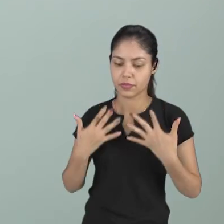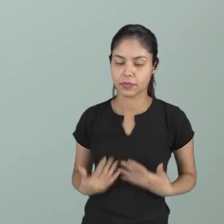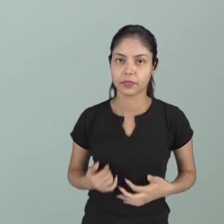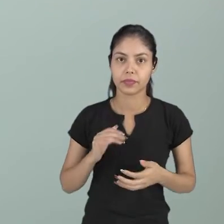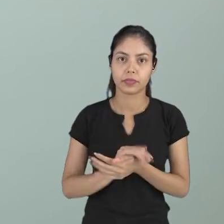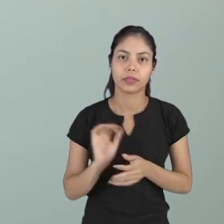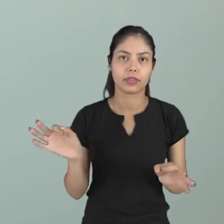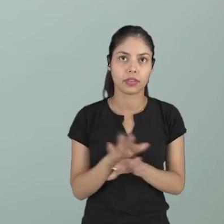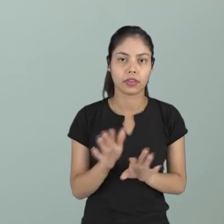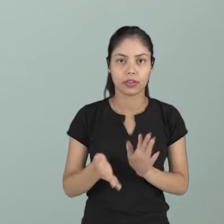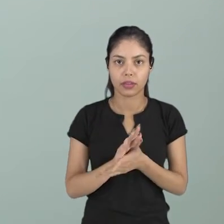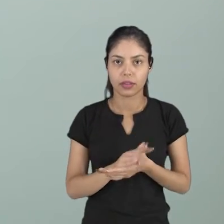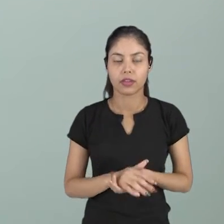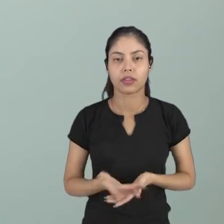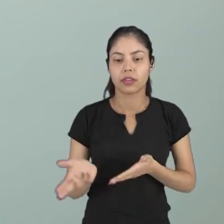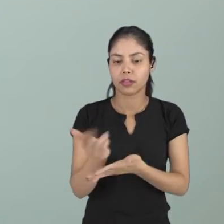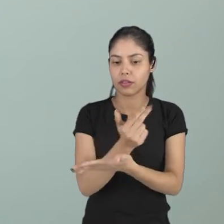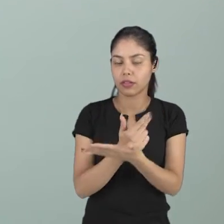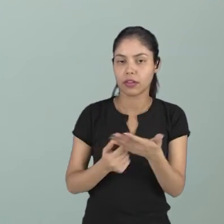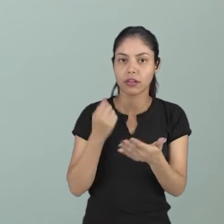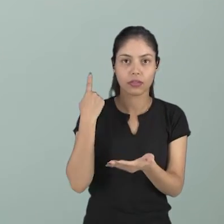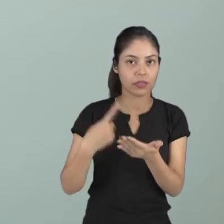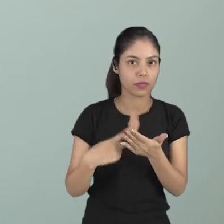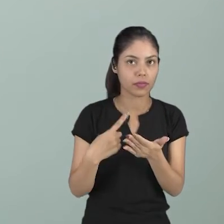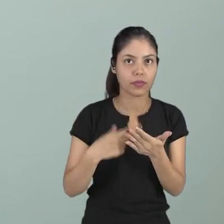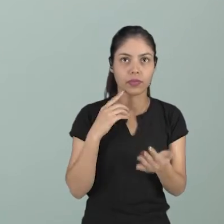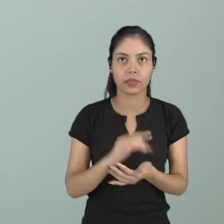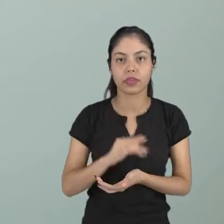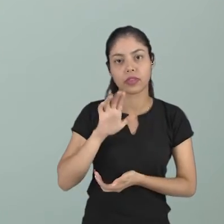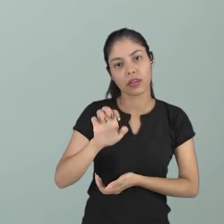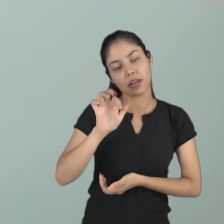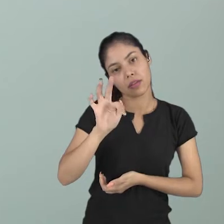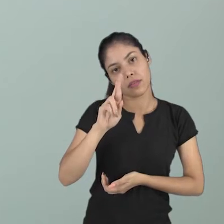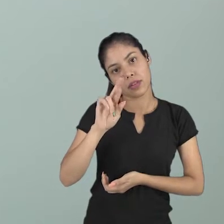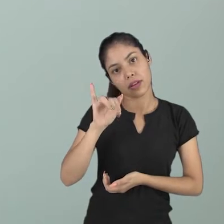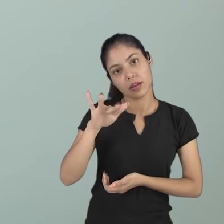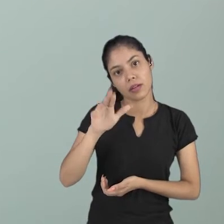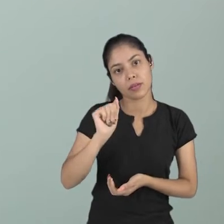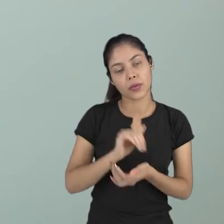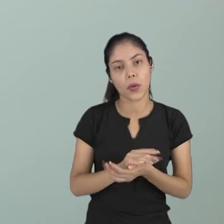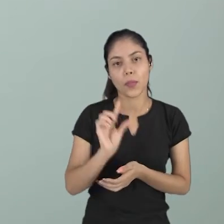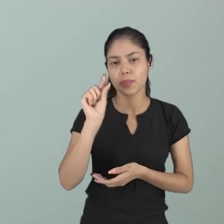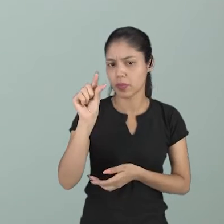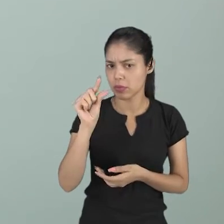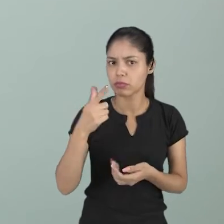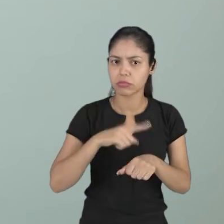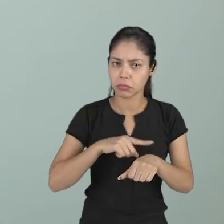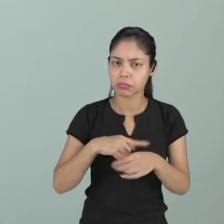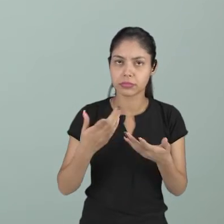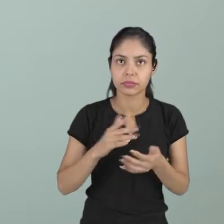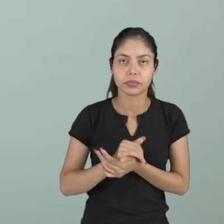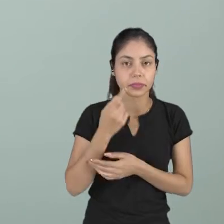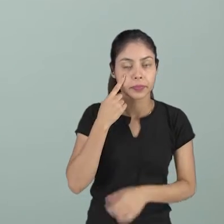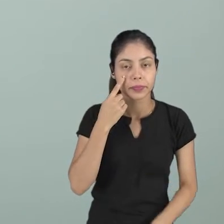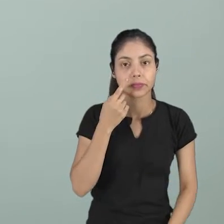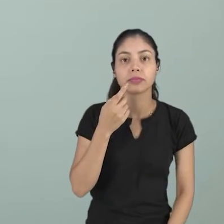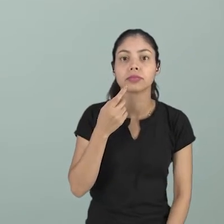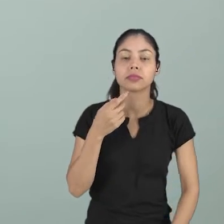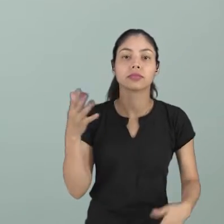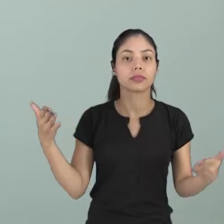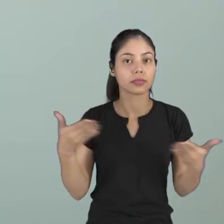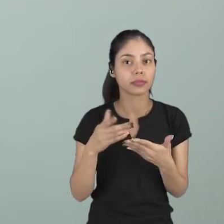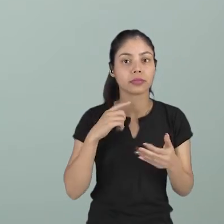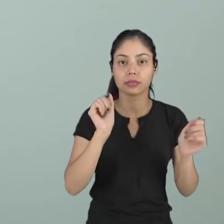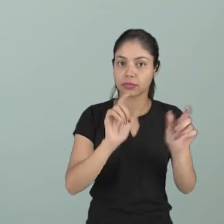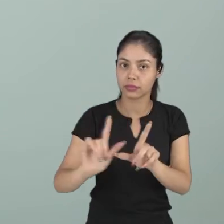pintura e acabou. É uma arte que é considerada arte efêmera, porque ela dura pouco tempo. Observe agora nesse outro slide